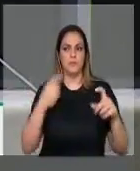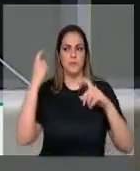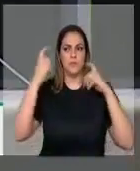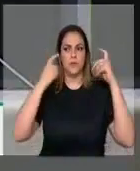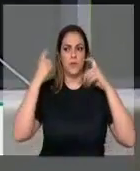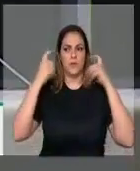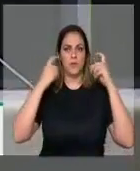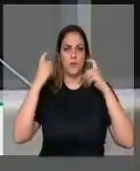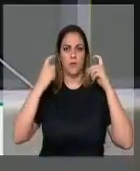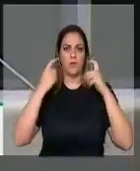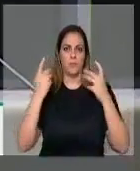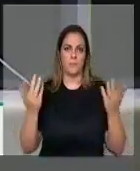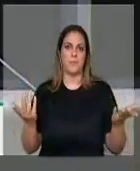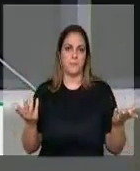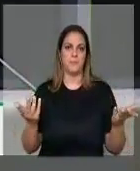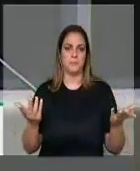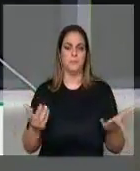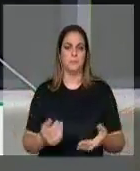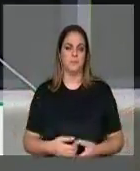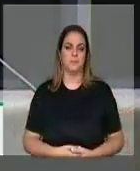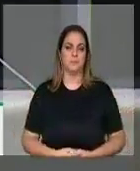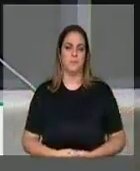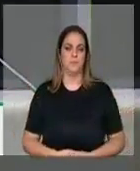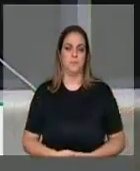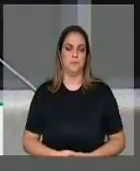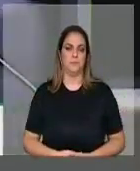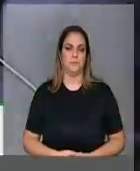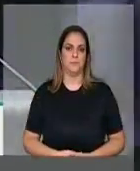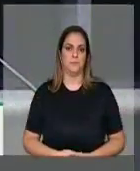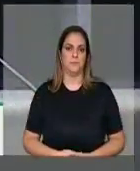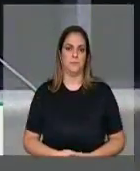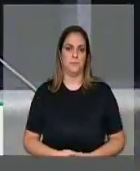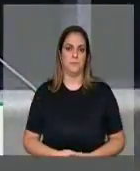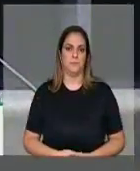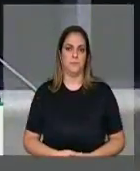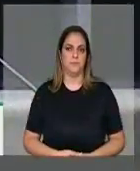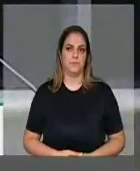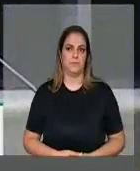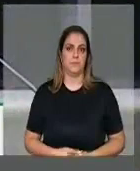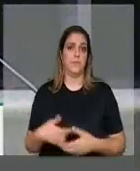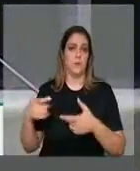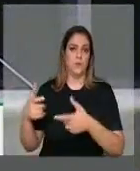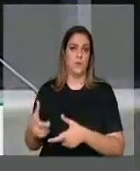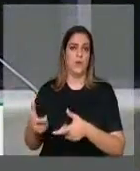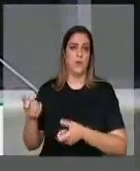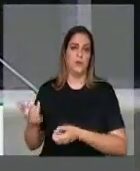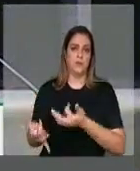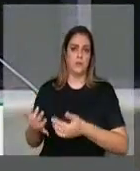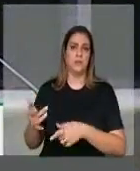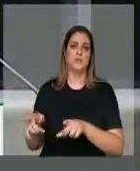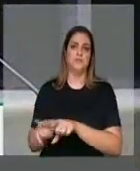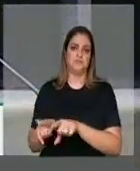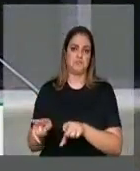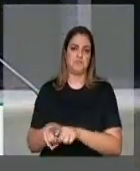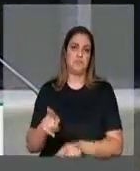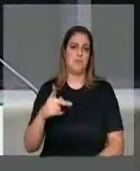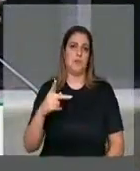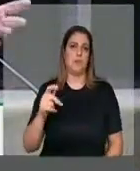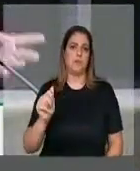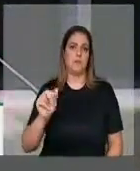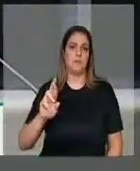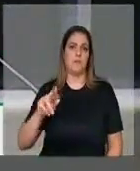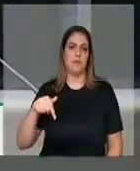nós tivemos também esses incêndios em parques lineares,